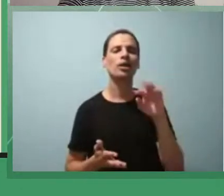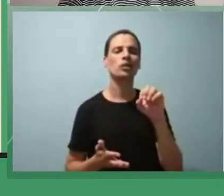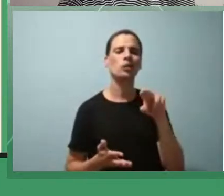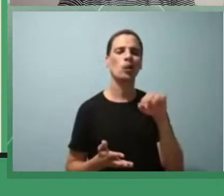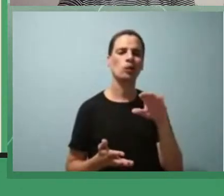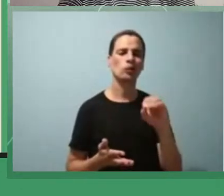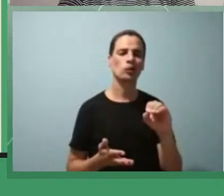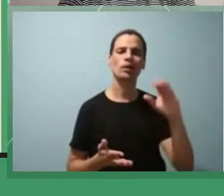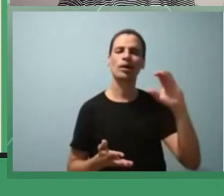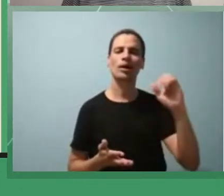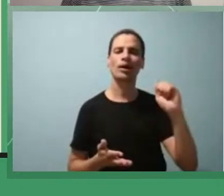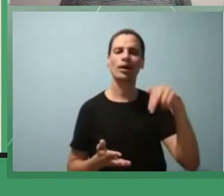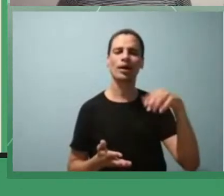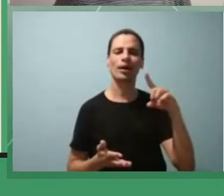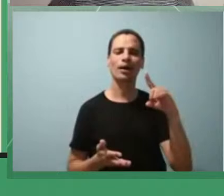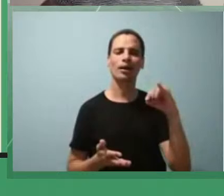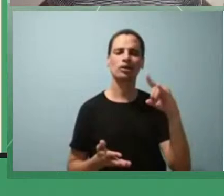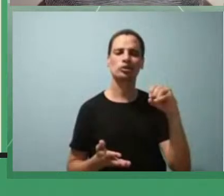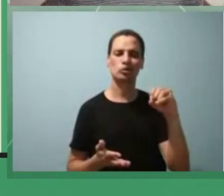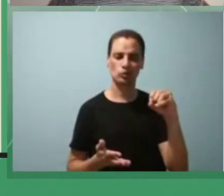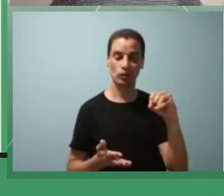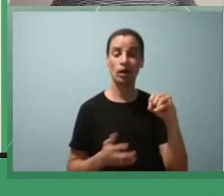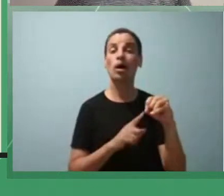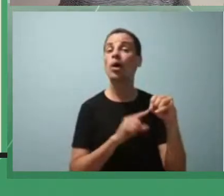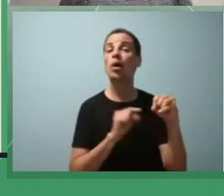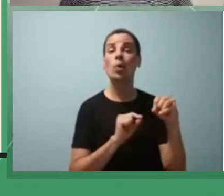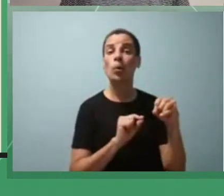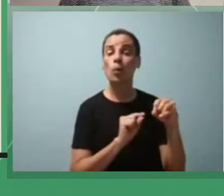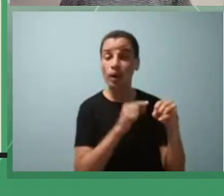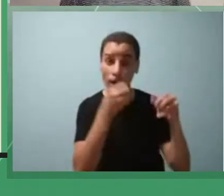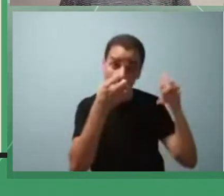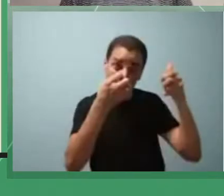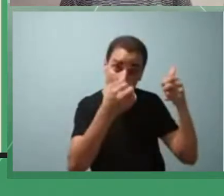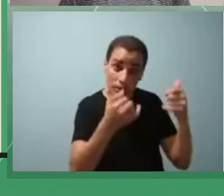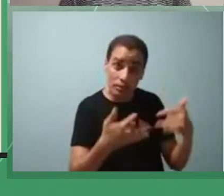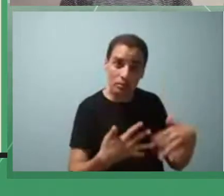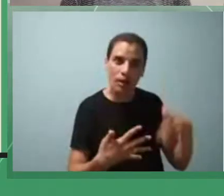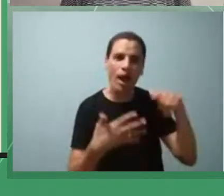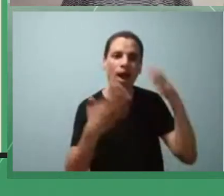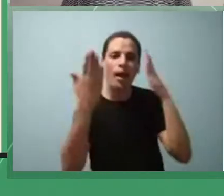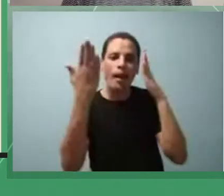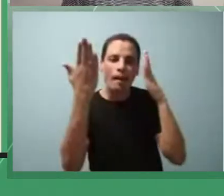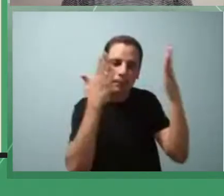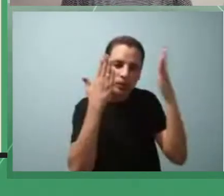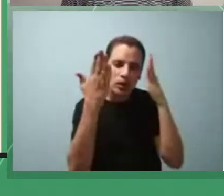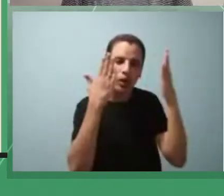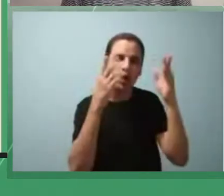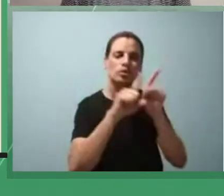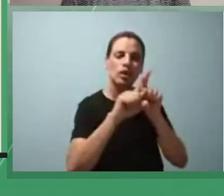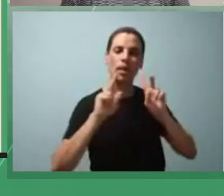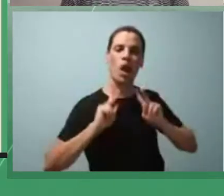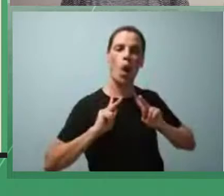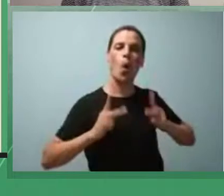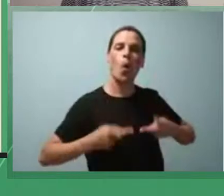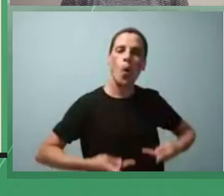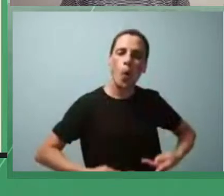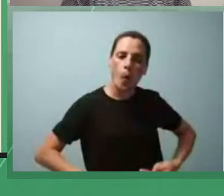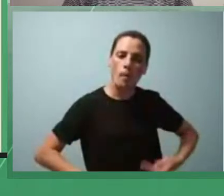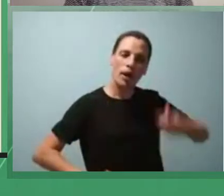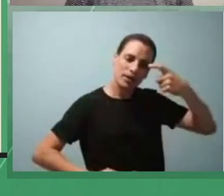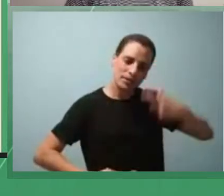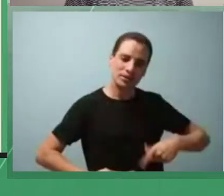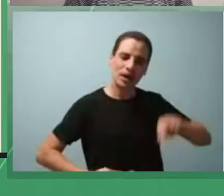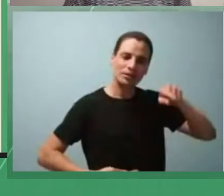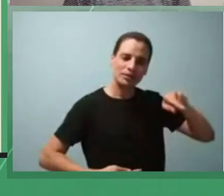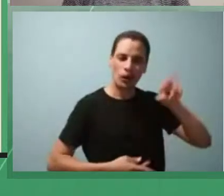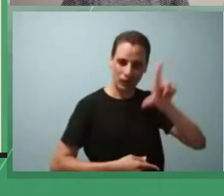quando ele aborda a questão do aspecto psicológico e a humanização da literatura em que ele fala também